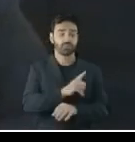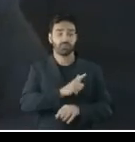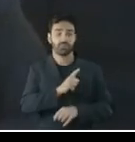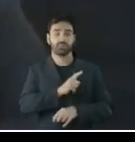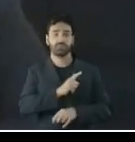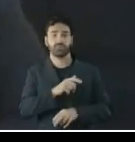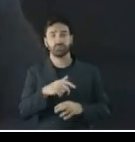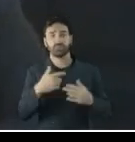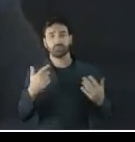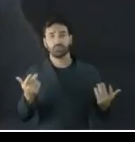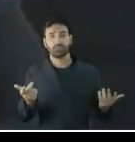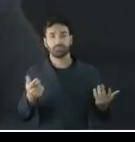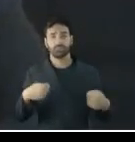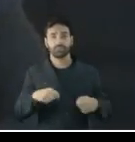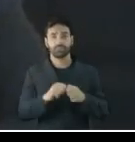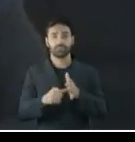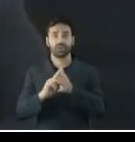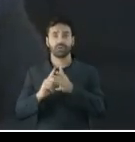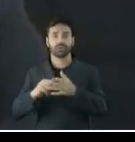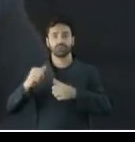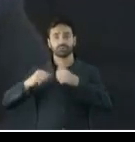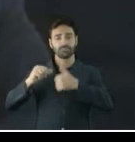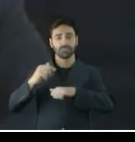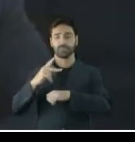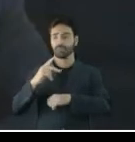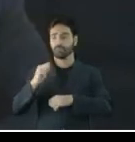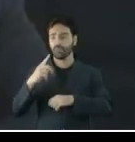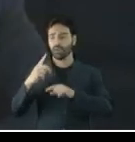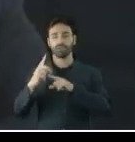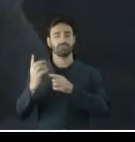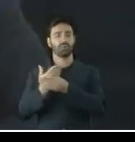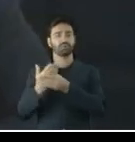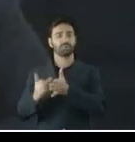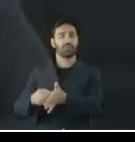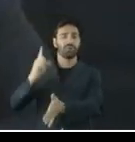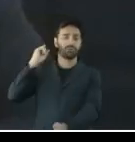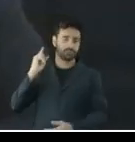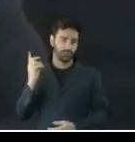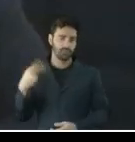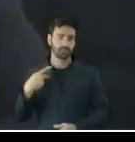teria que ser realizada com base em análise de sindicâncias e PADs, né? Que estabeleceram